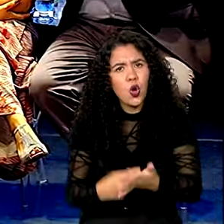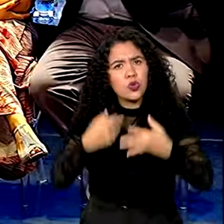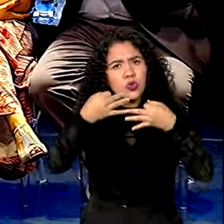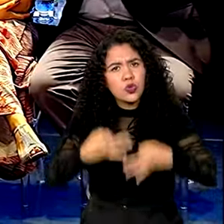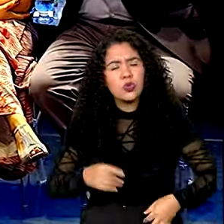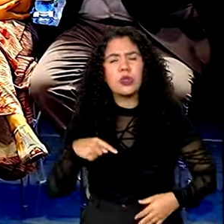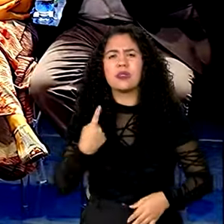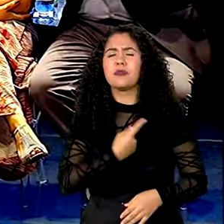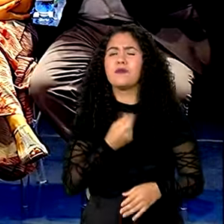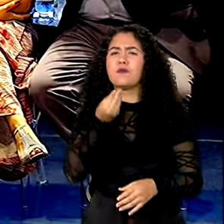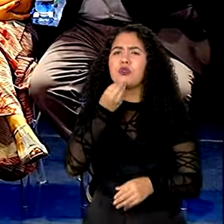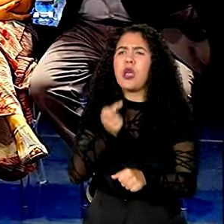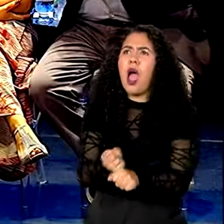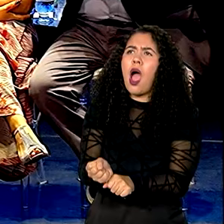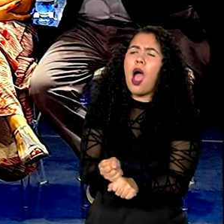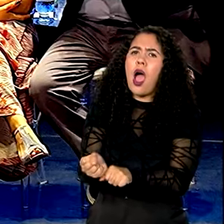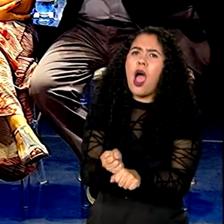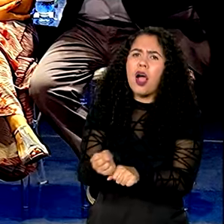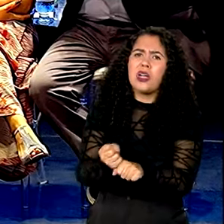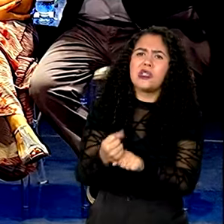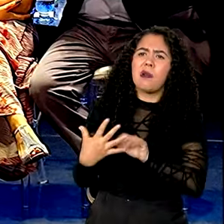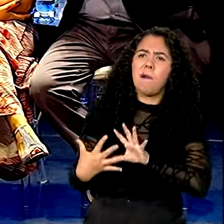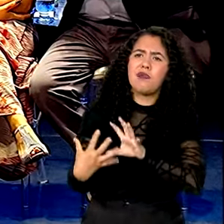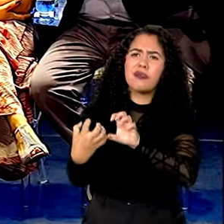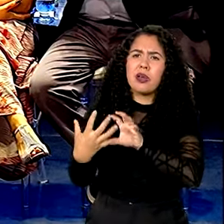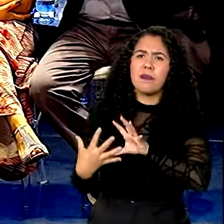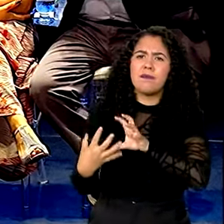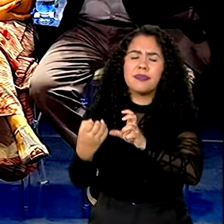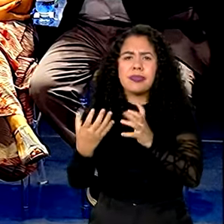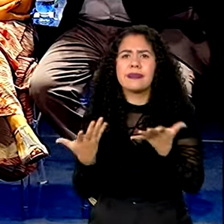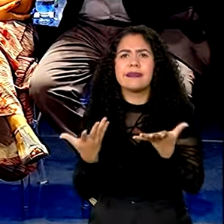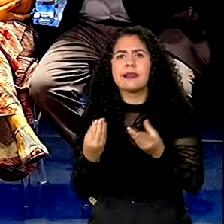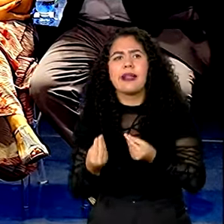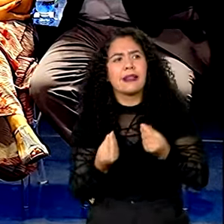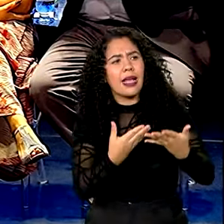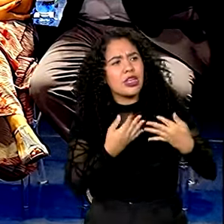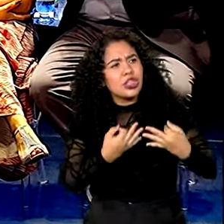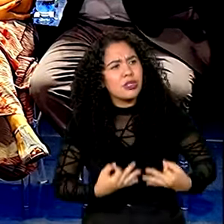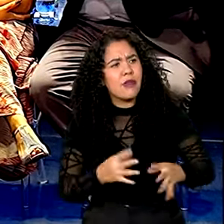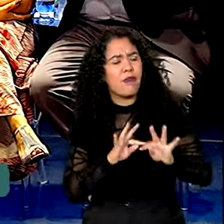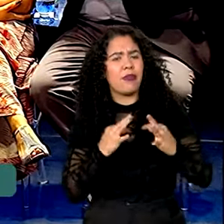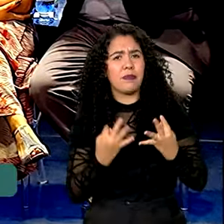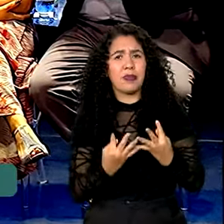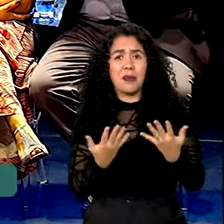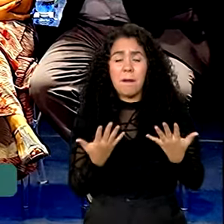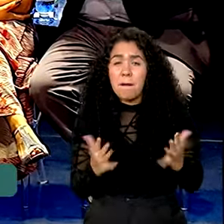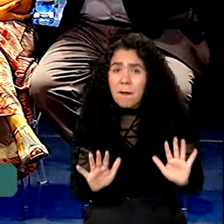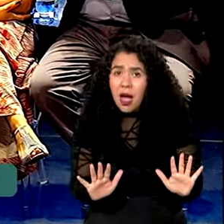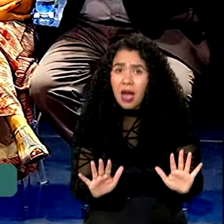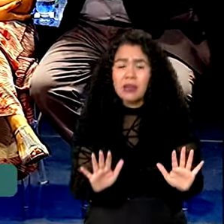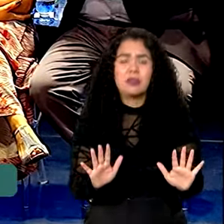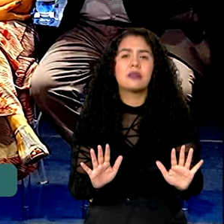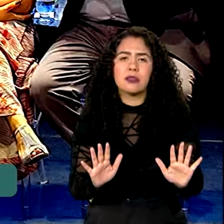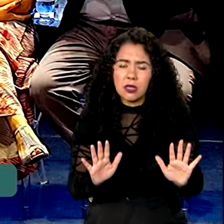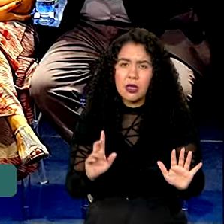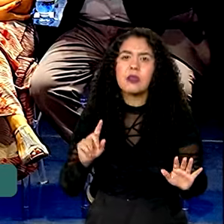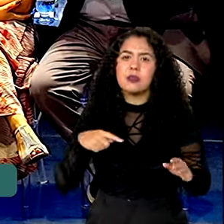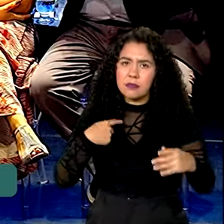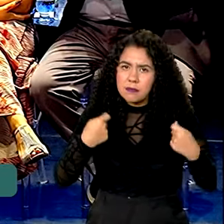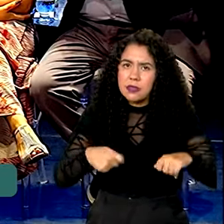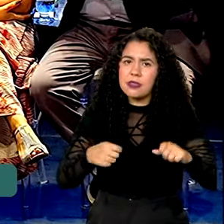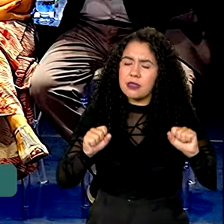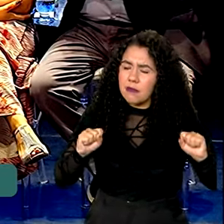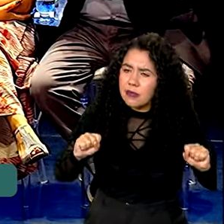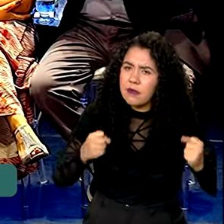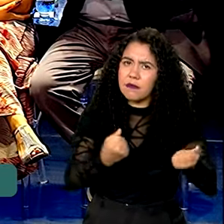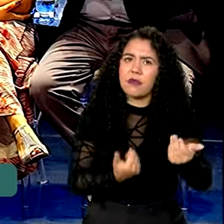anos brigando e não oferecendo dignidade para as famílias. Mas nós não podemos dizer que defendemos as